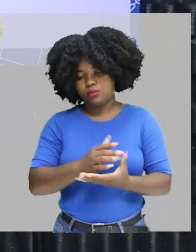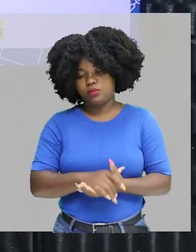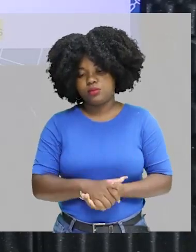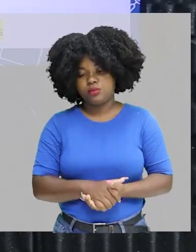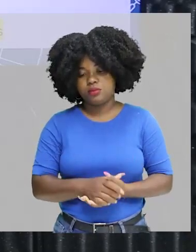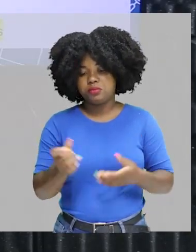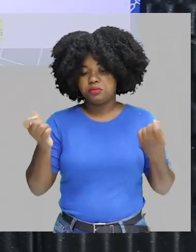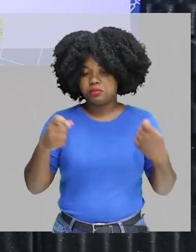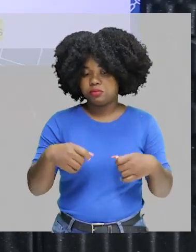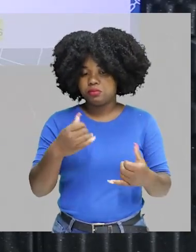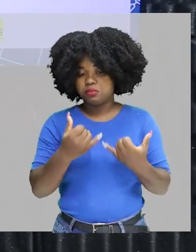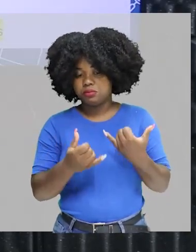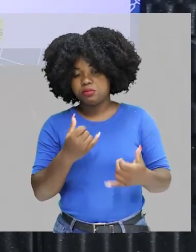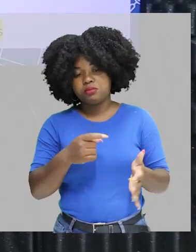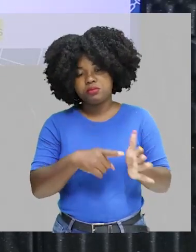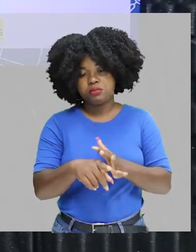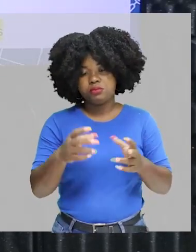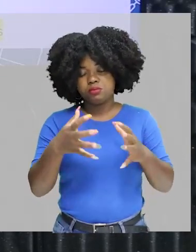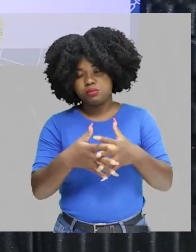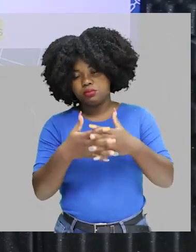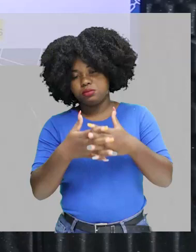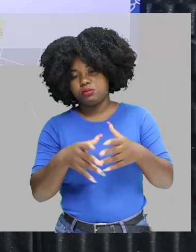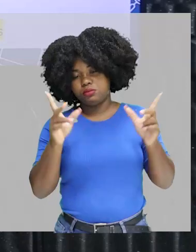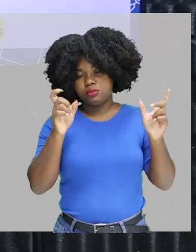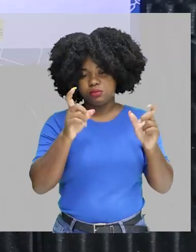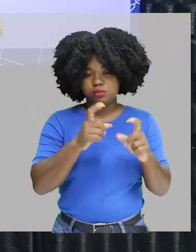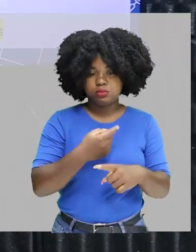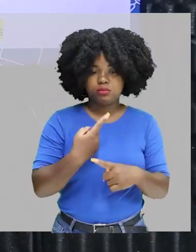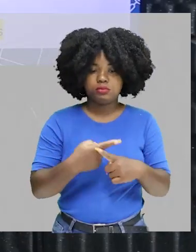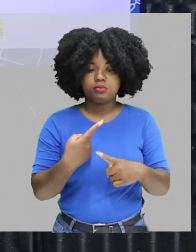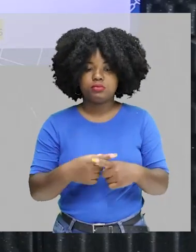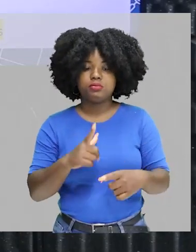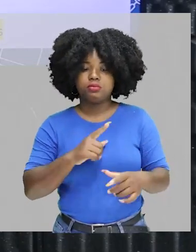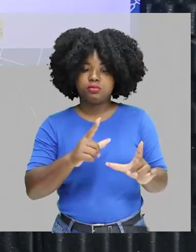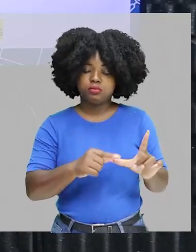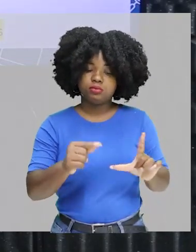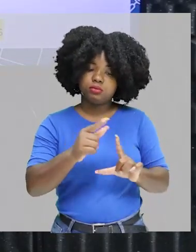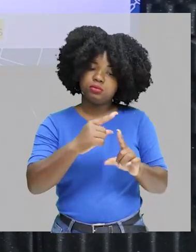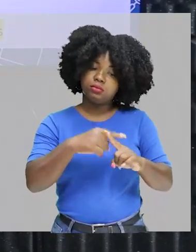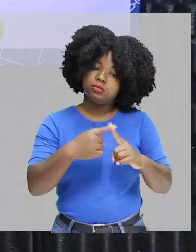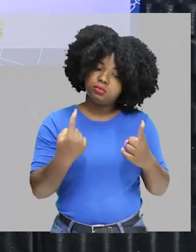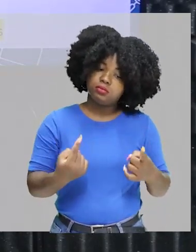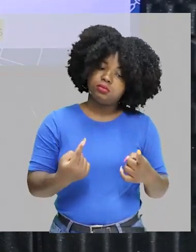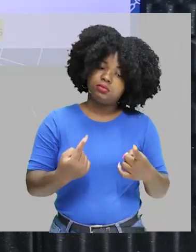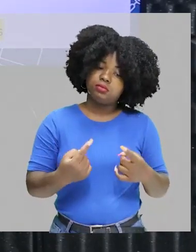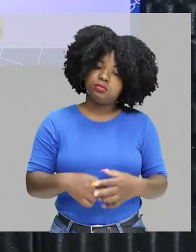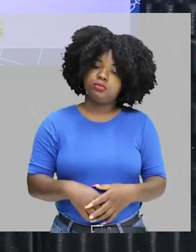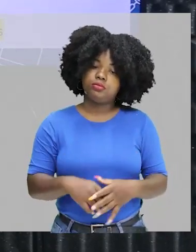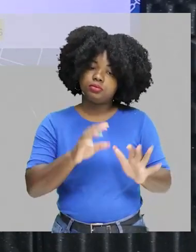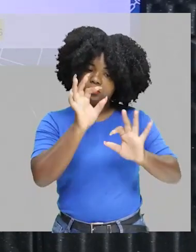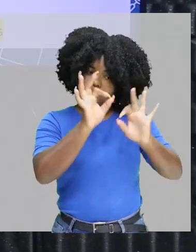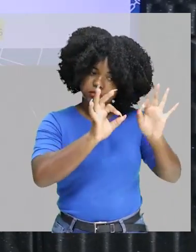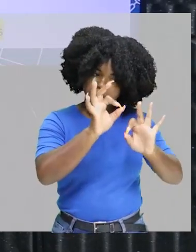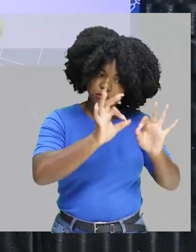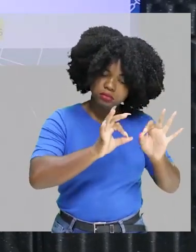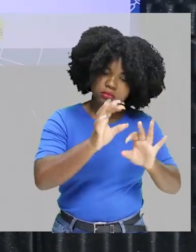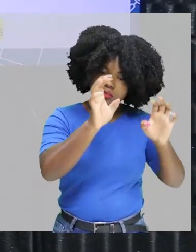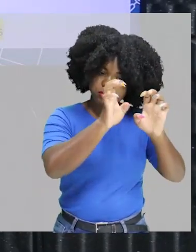Pode parecer uma questão complicada, porque trabalhamos logaritmo, mas você deve